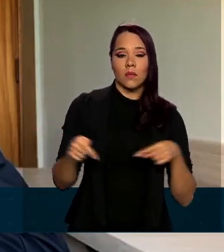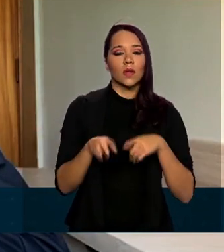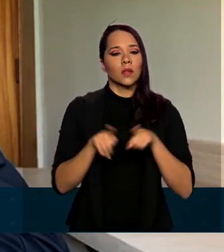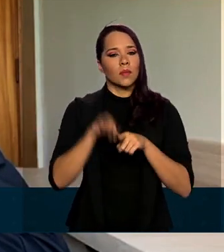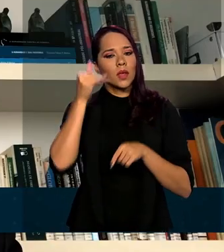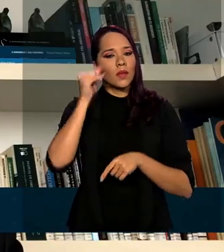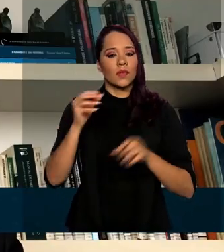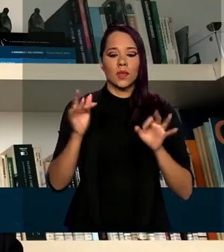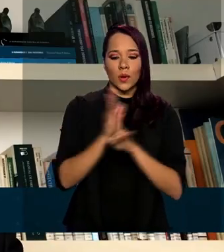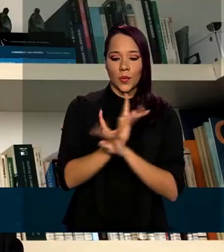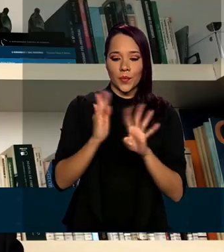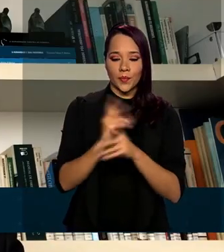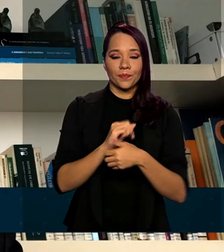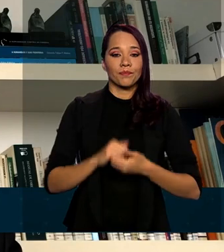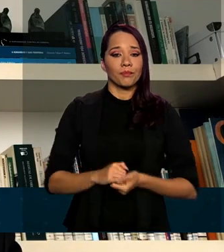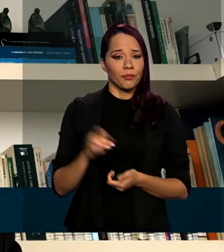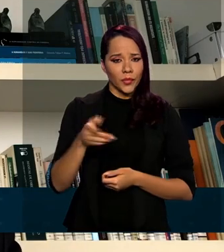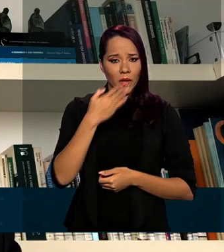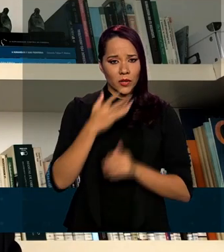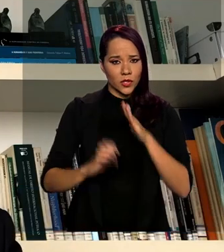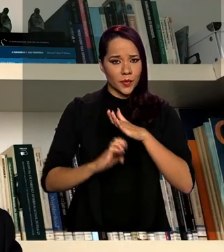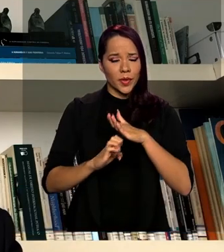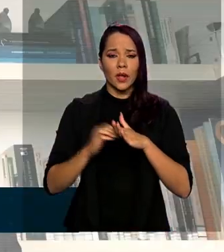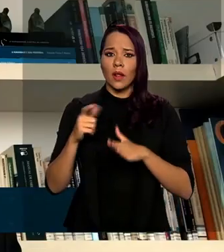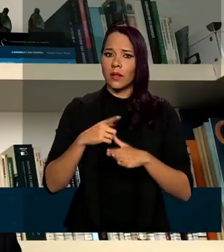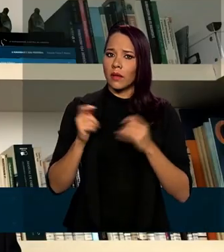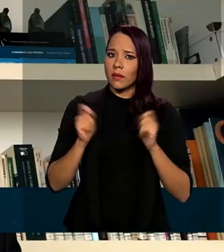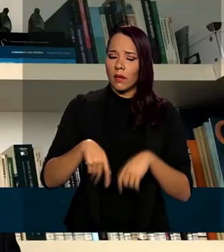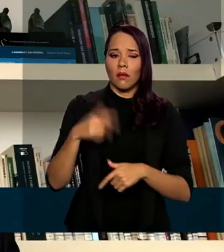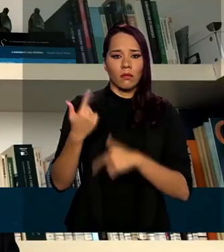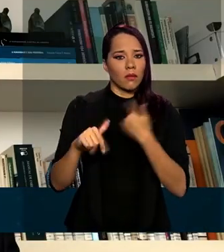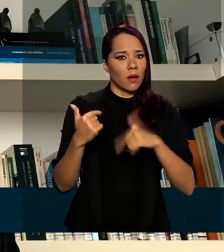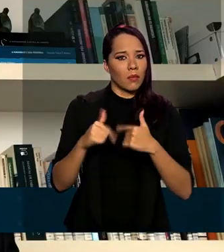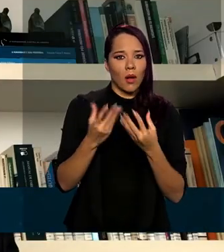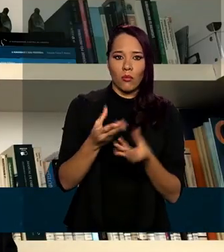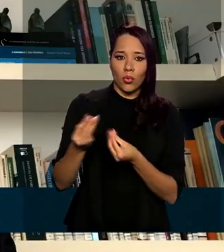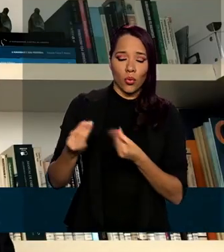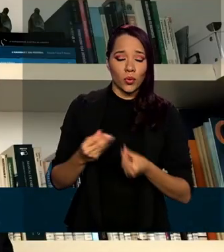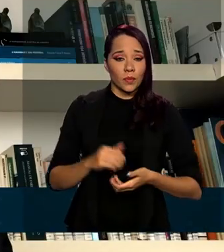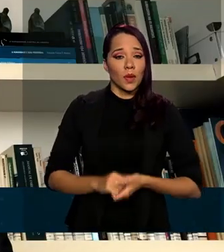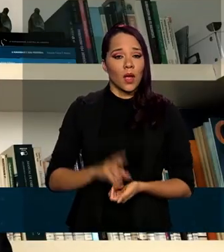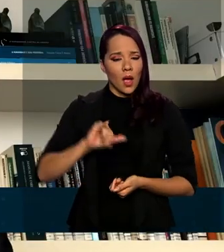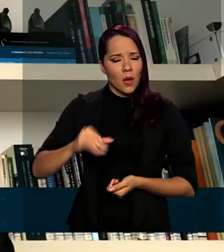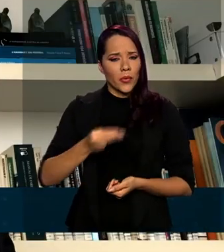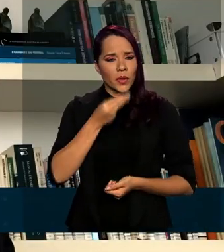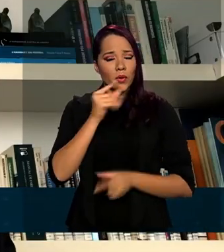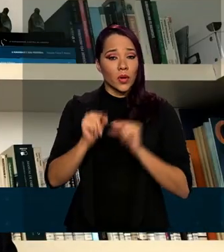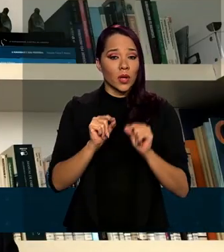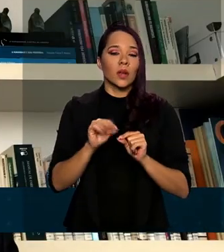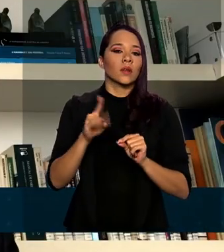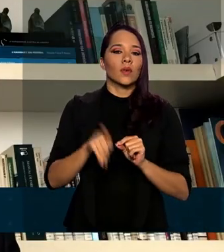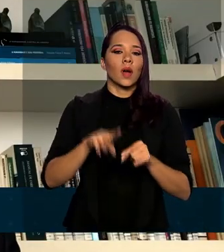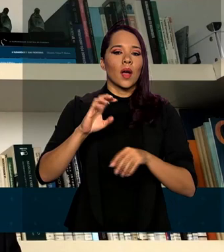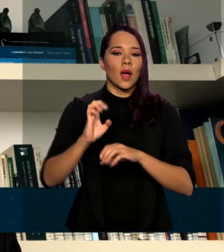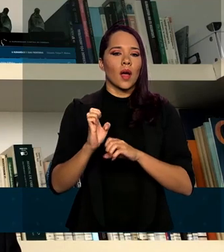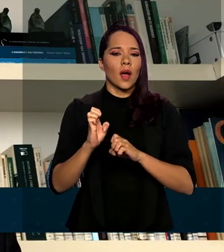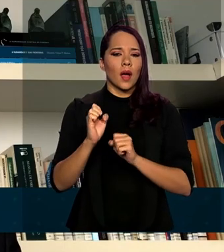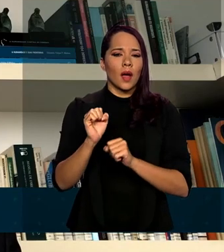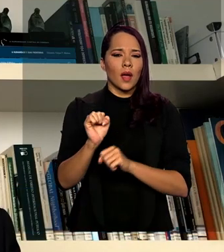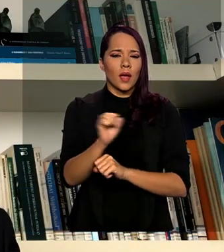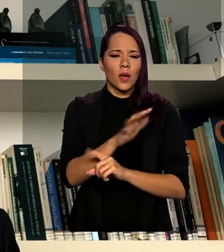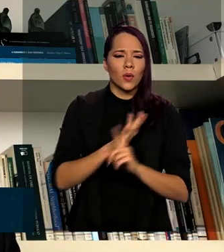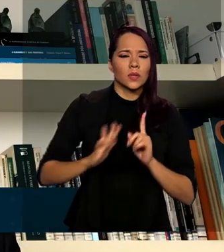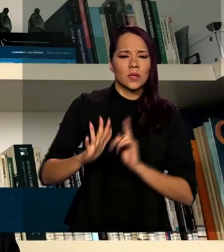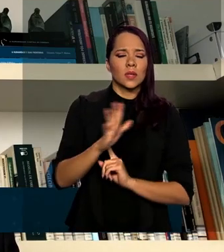aglomeração. As startups são grandes geradoras de emprego. Existe a possibilidade de que, ao destravar o ecossistema inovador no Brasil,